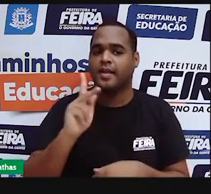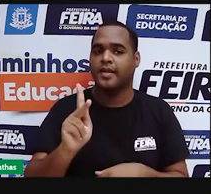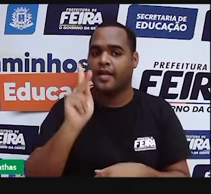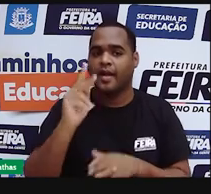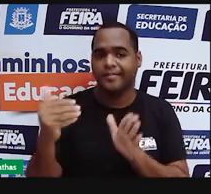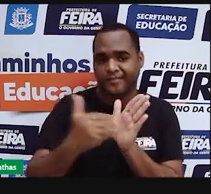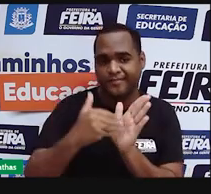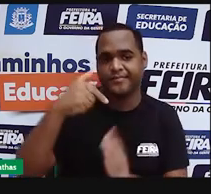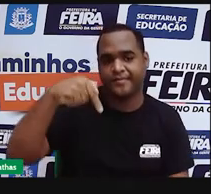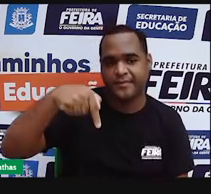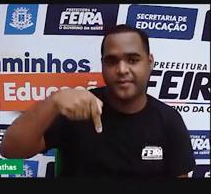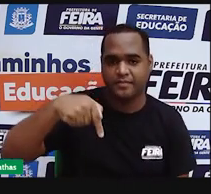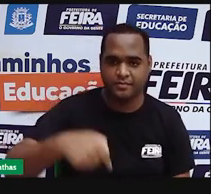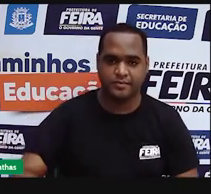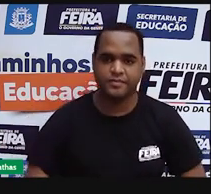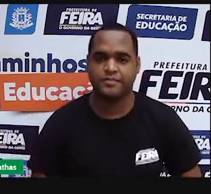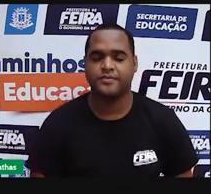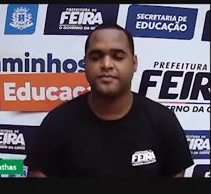K até Q.